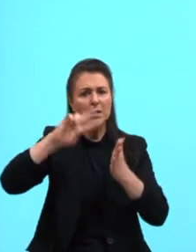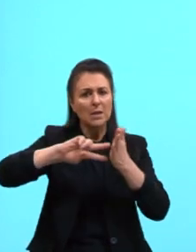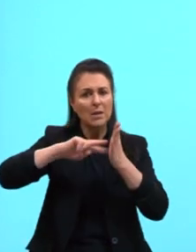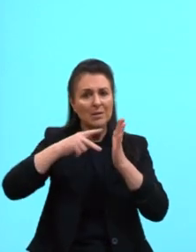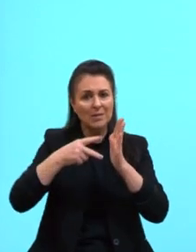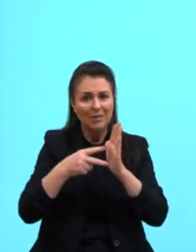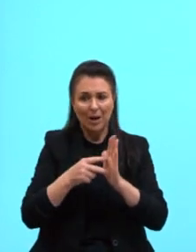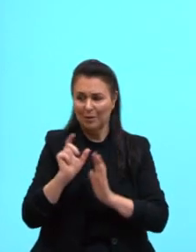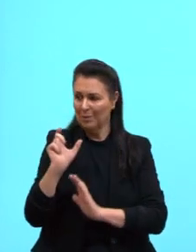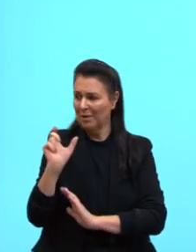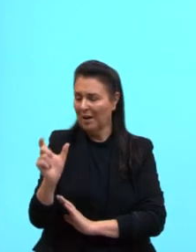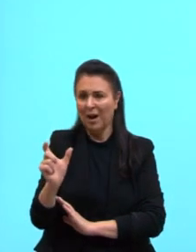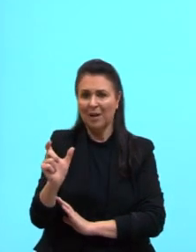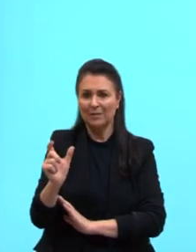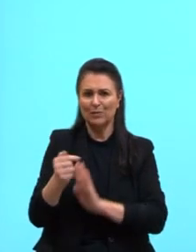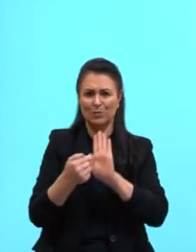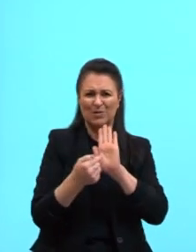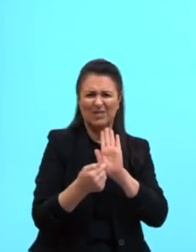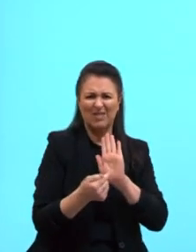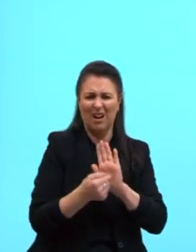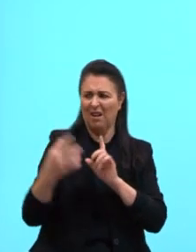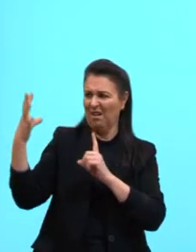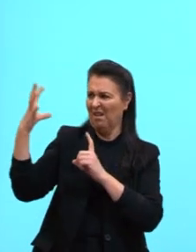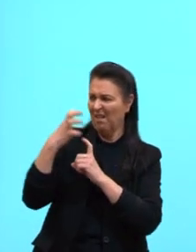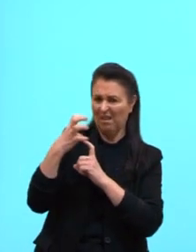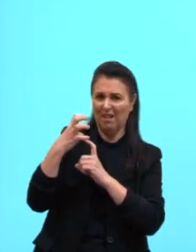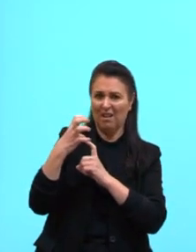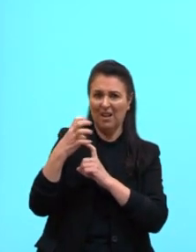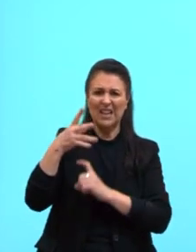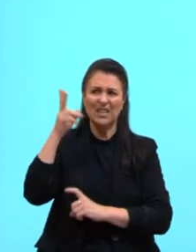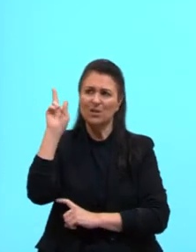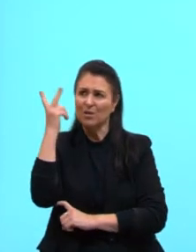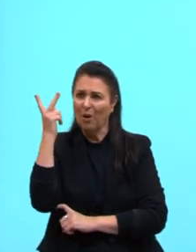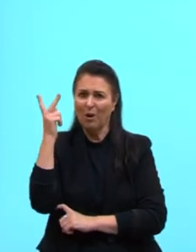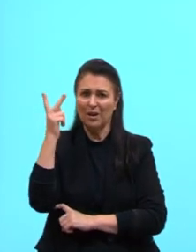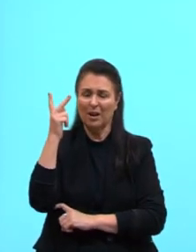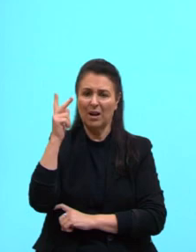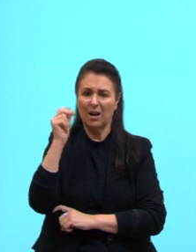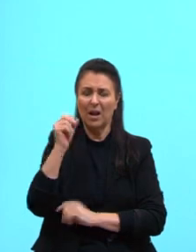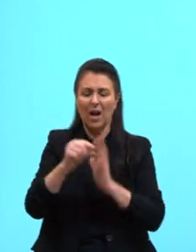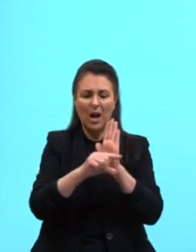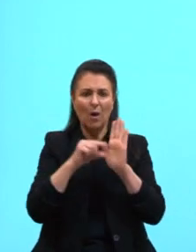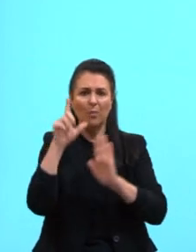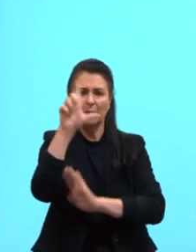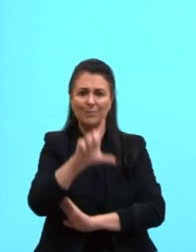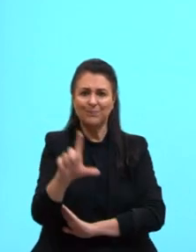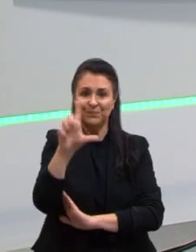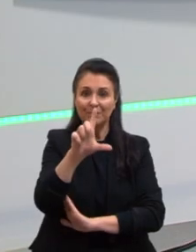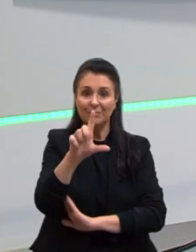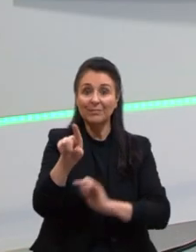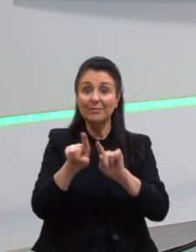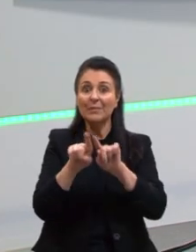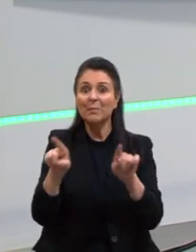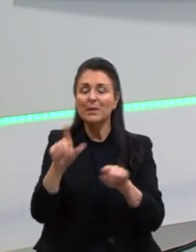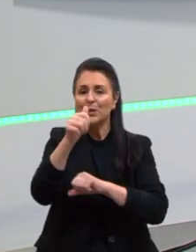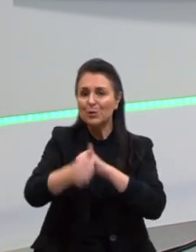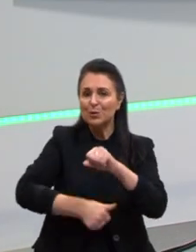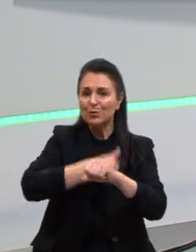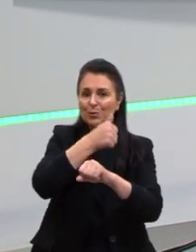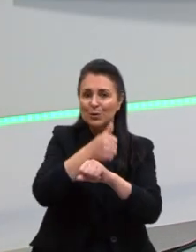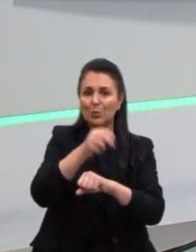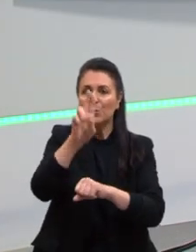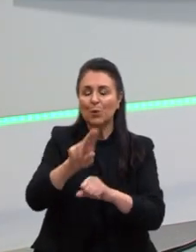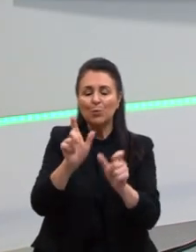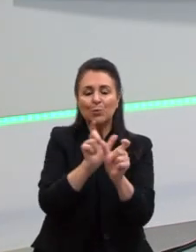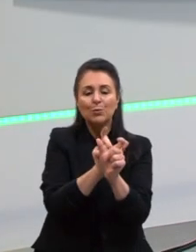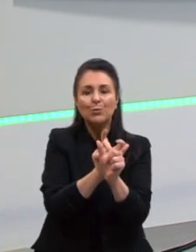imprescindível, evidenciar, degradante, trama, obra literária. Claro que eu sei. Mas eu vou substituir por um sinônimo que eu